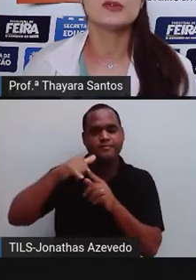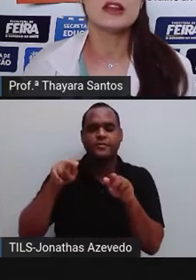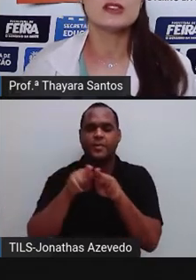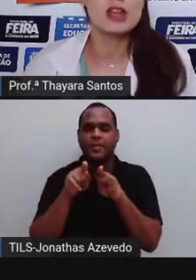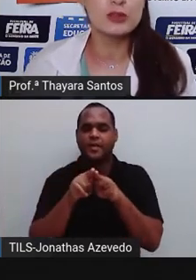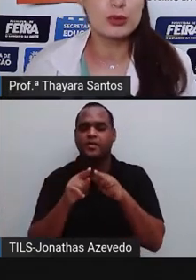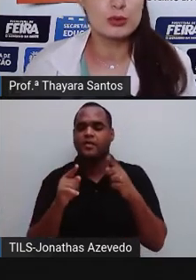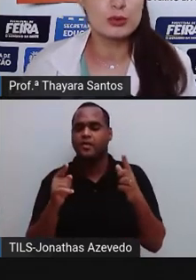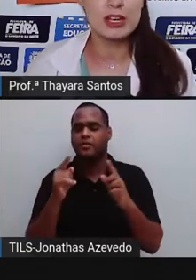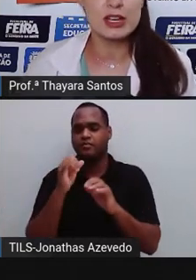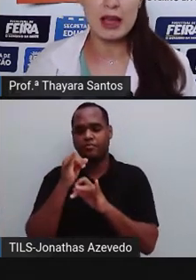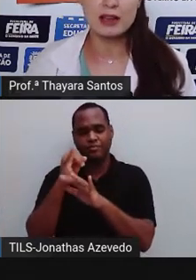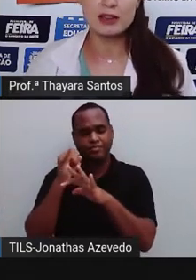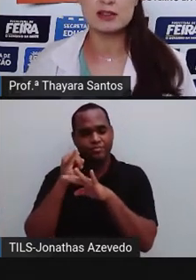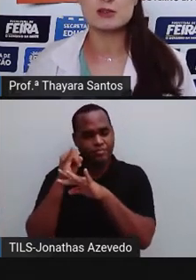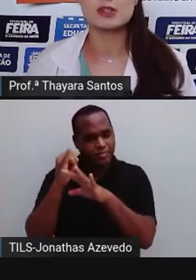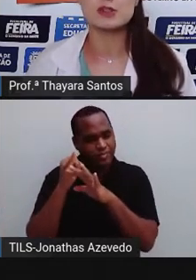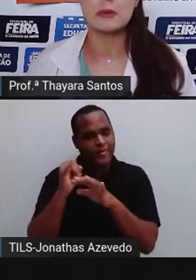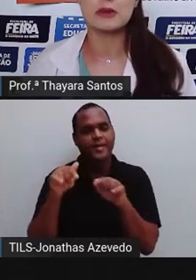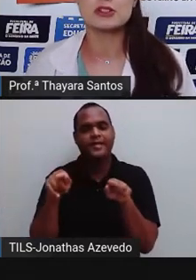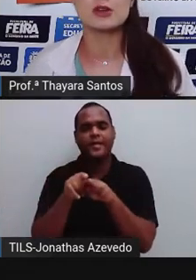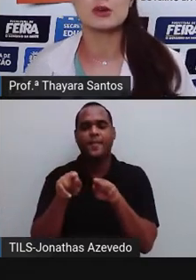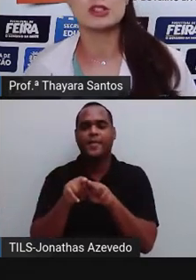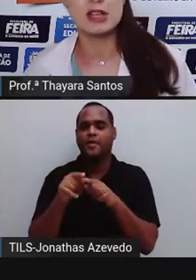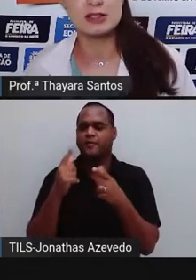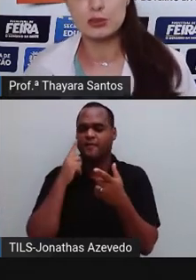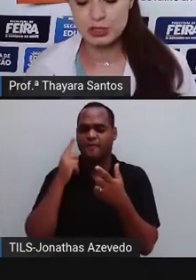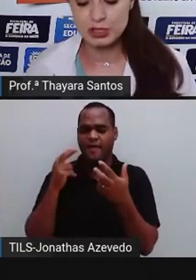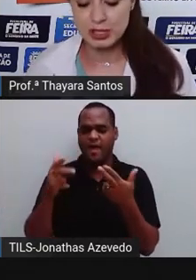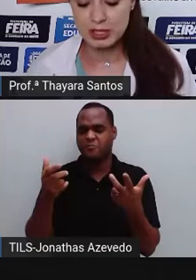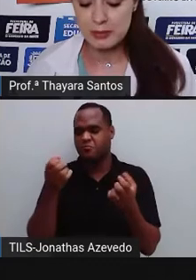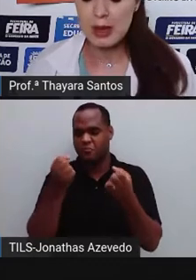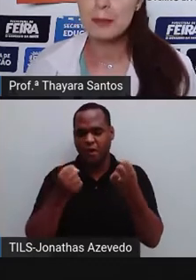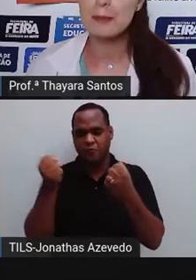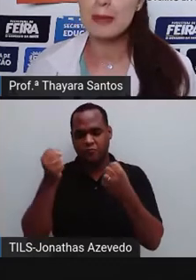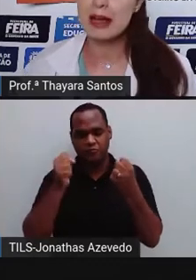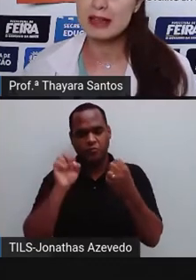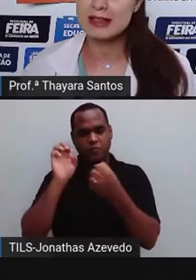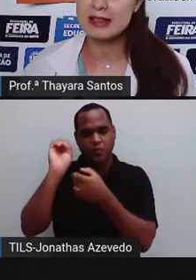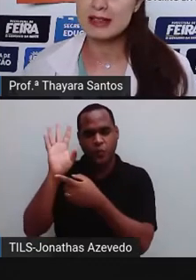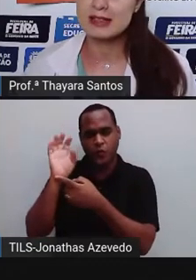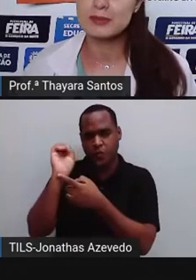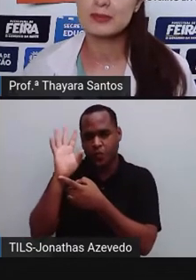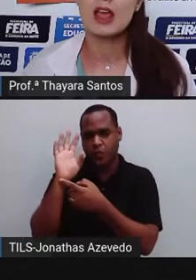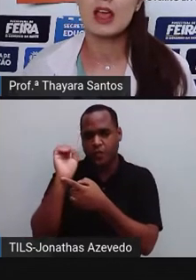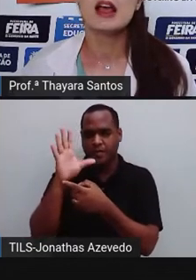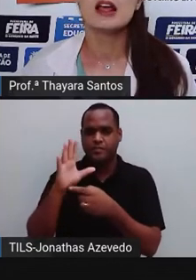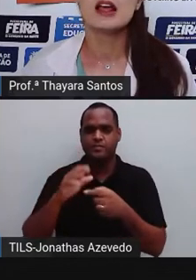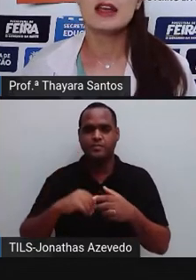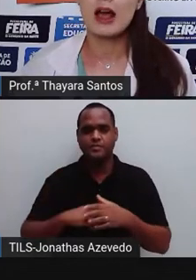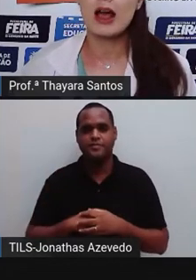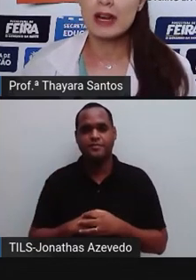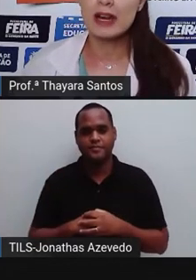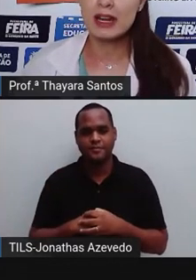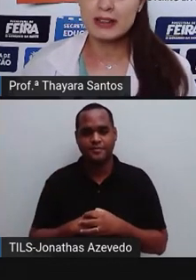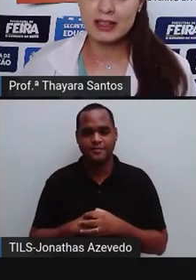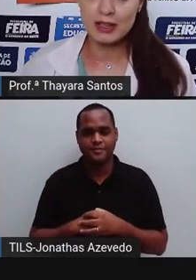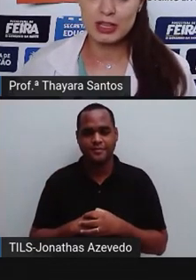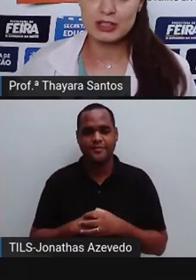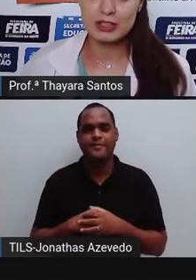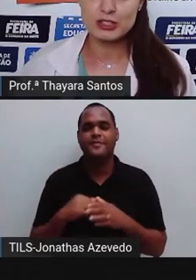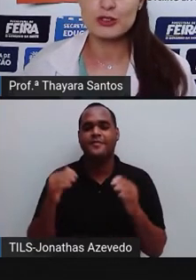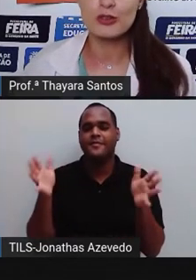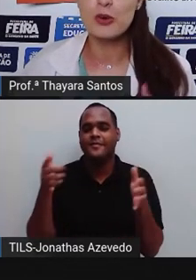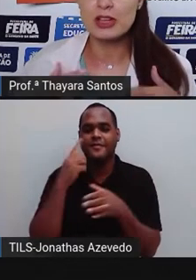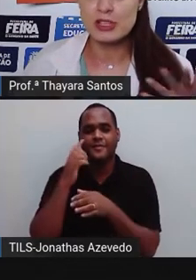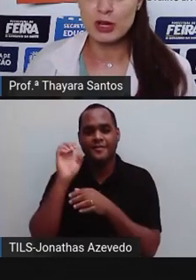atividades da indústria, as máquinas principalmente que são utilizadas na indústria. Mas ligar o paredão,